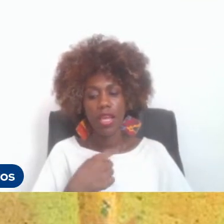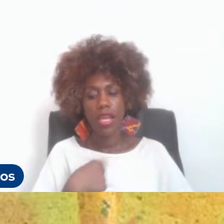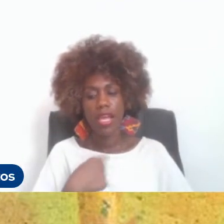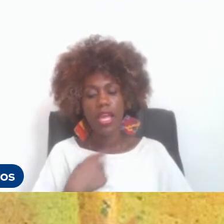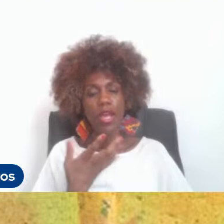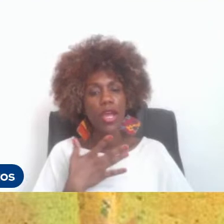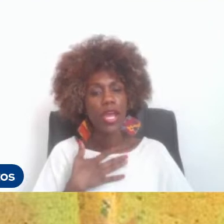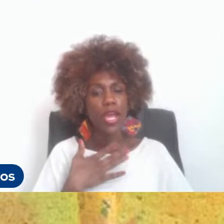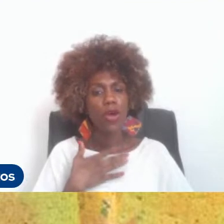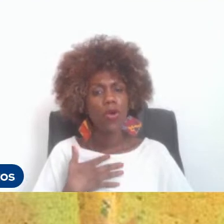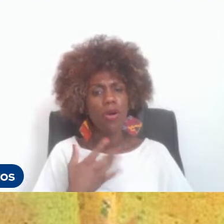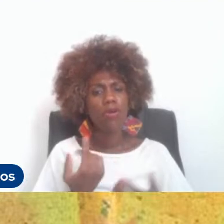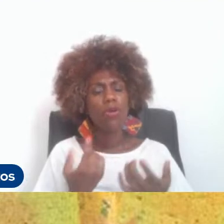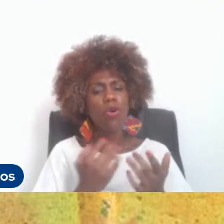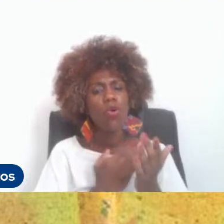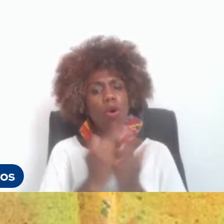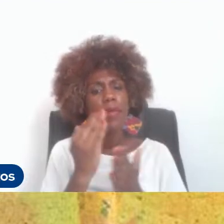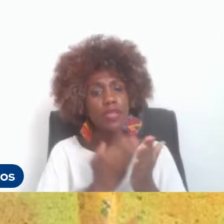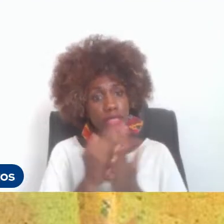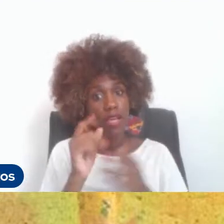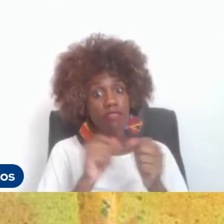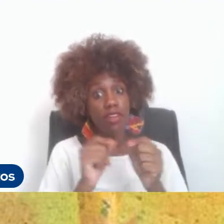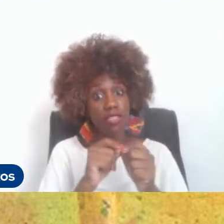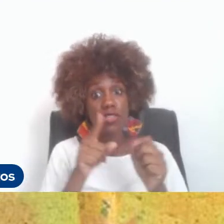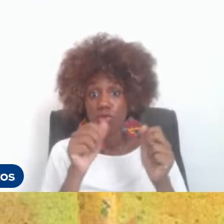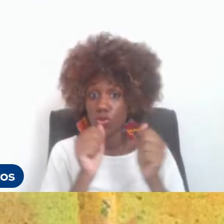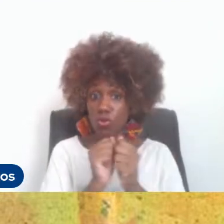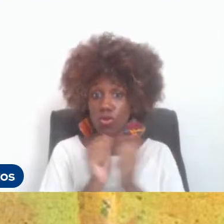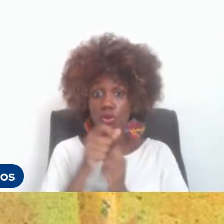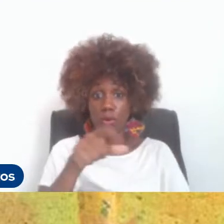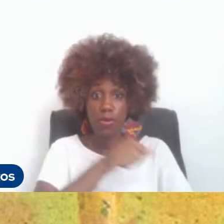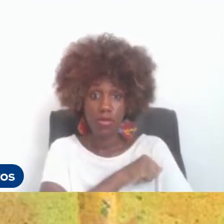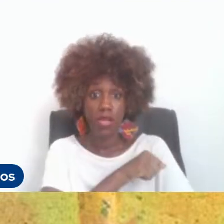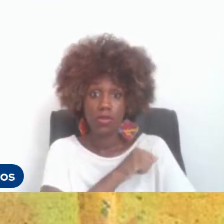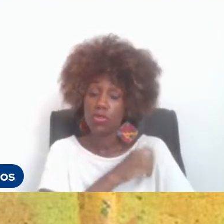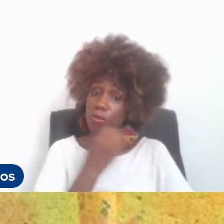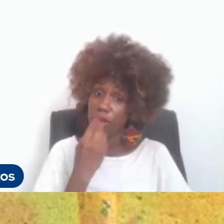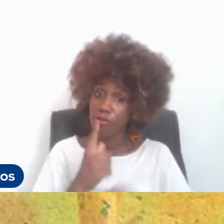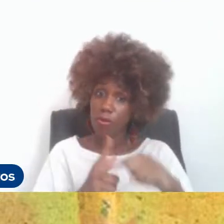começar a aplicar isso para meus alunos também. Então, a gente pode voltar para a apresentação.